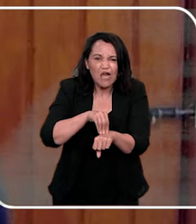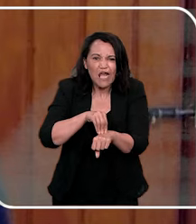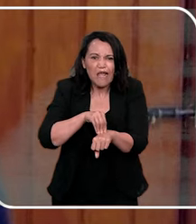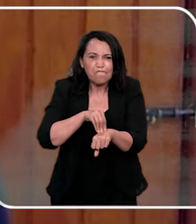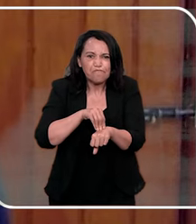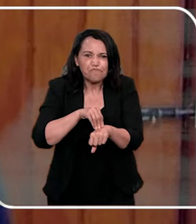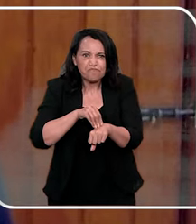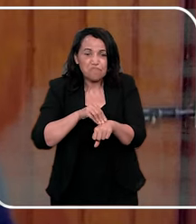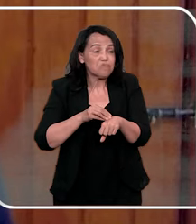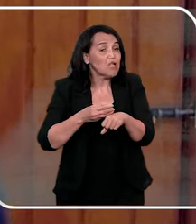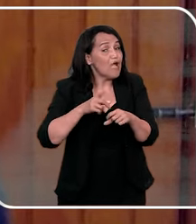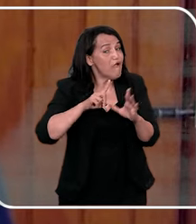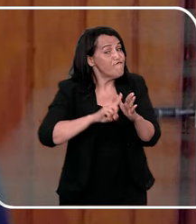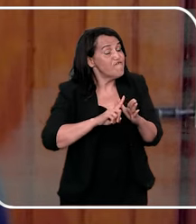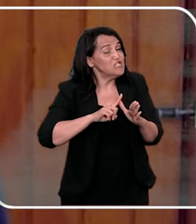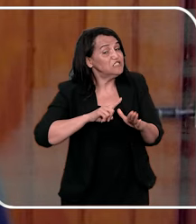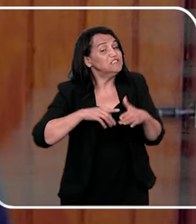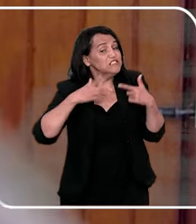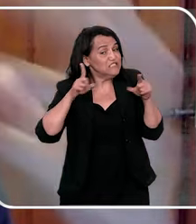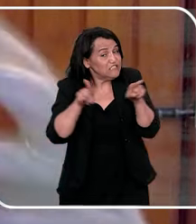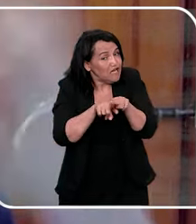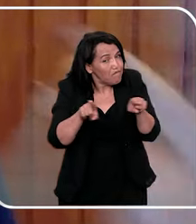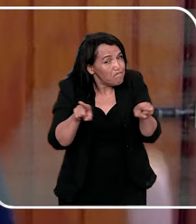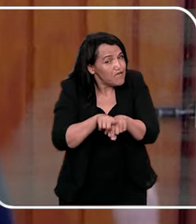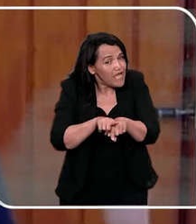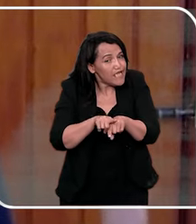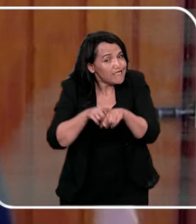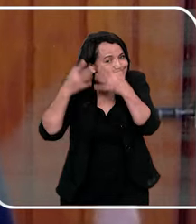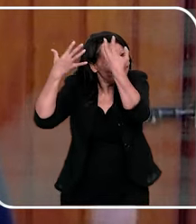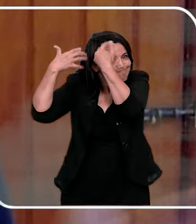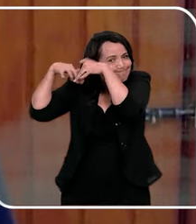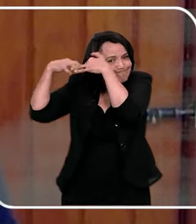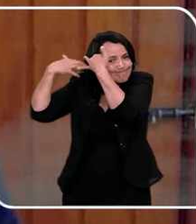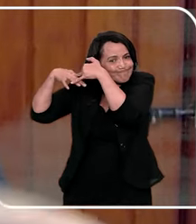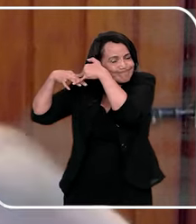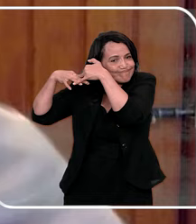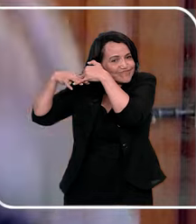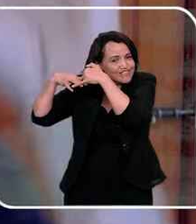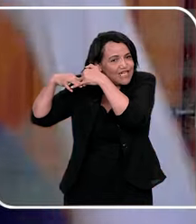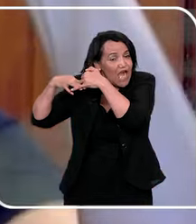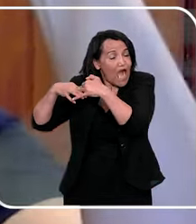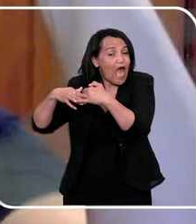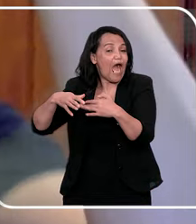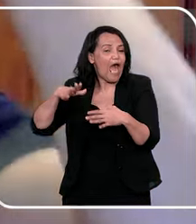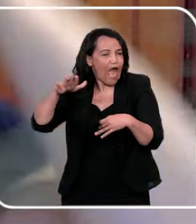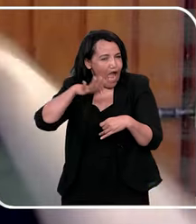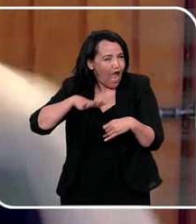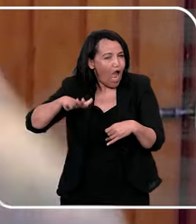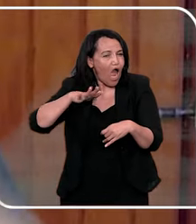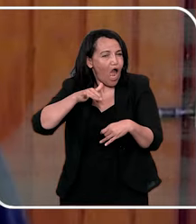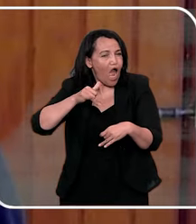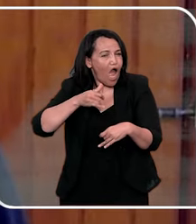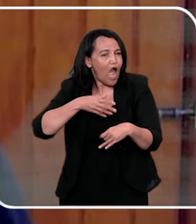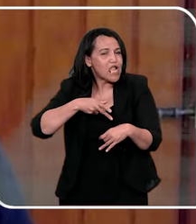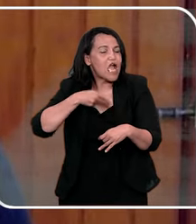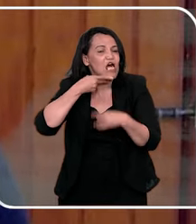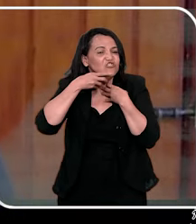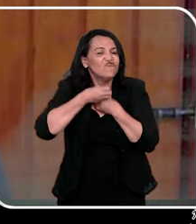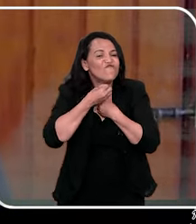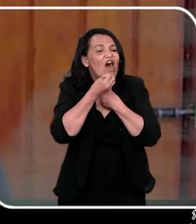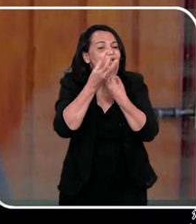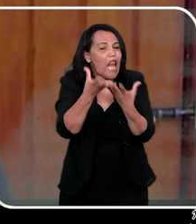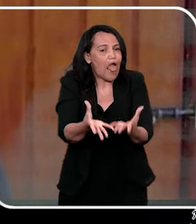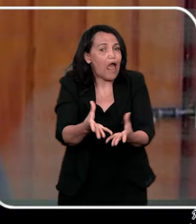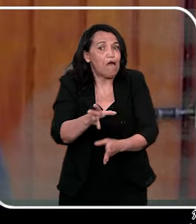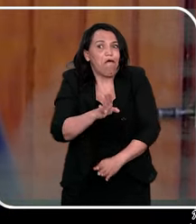a vergonha e culpa, é o que impede de contar, fora os fatores neurológicos, né gente, a gente tem uma área do cérebro, que é a área responsável pela fala, que pode ser